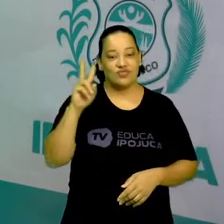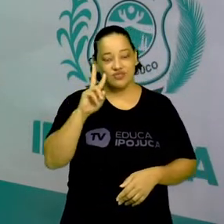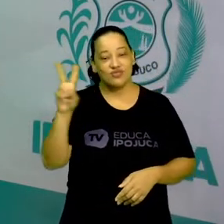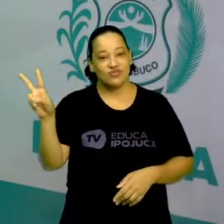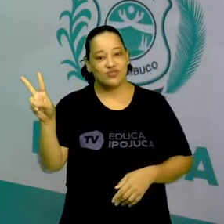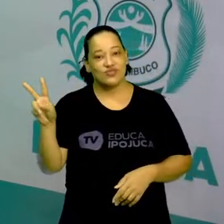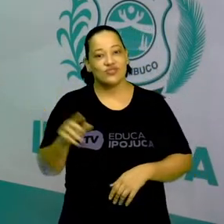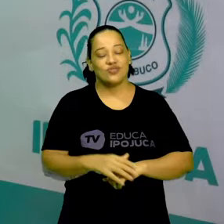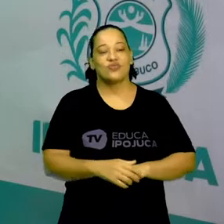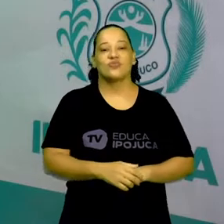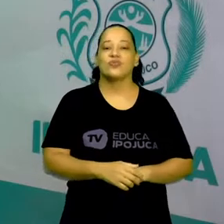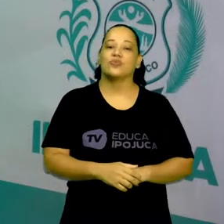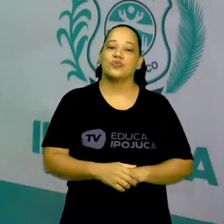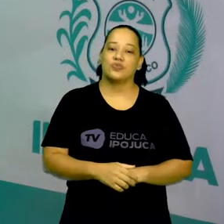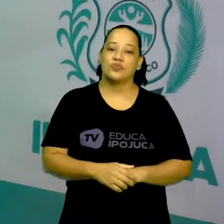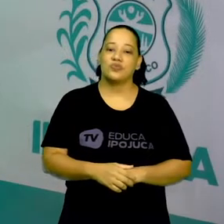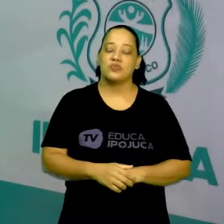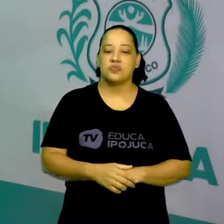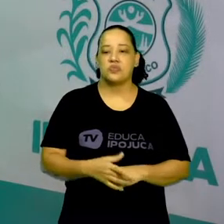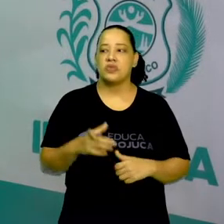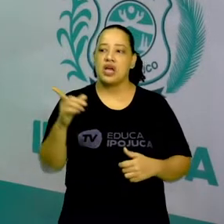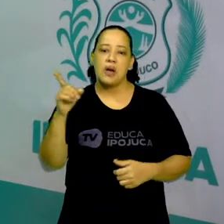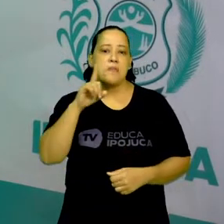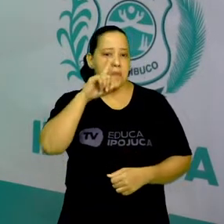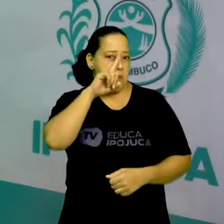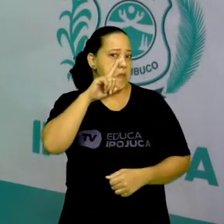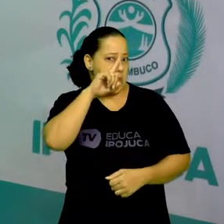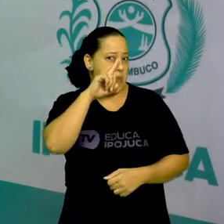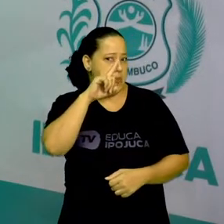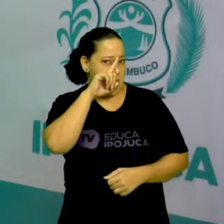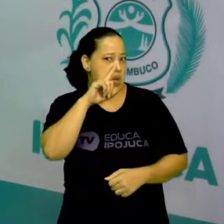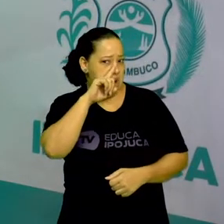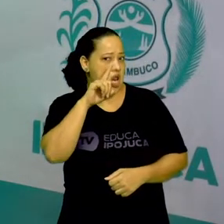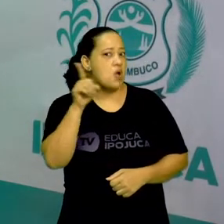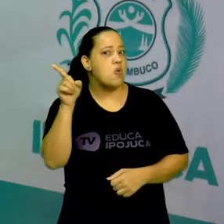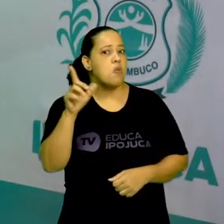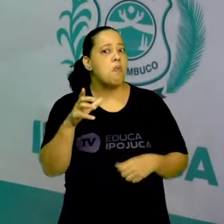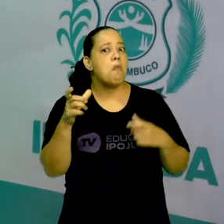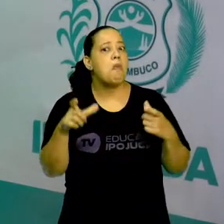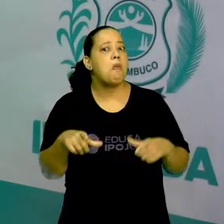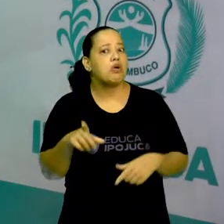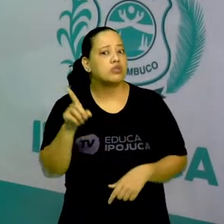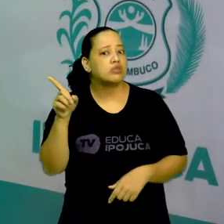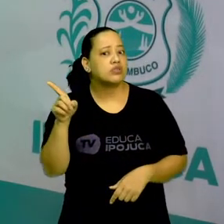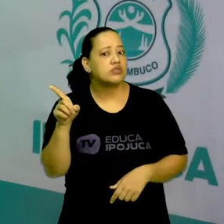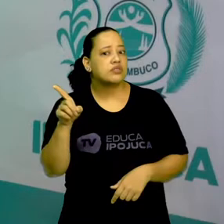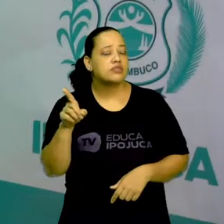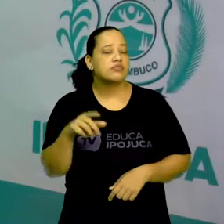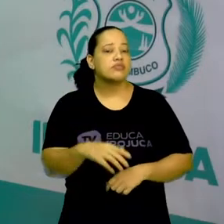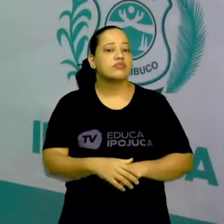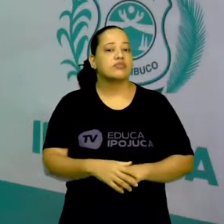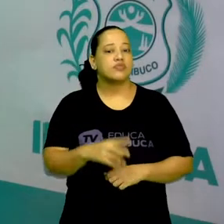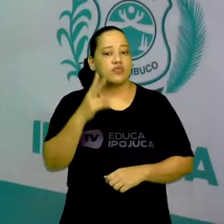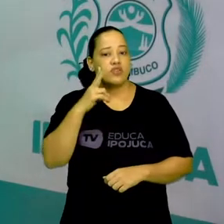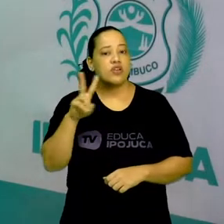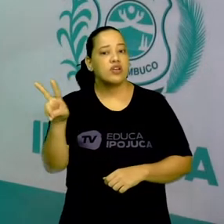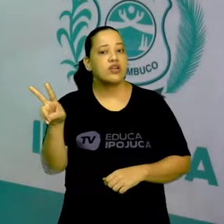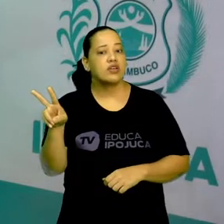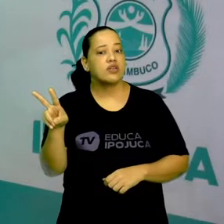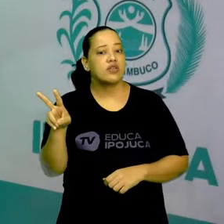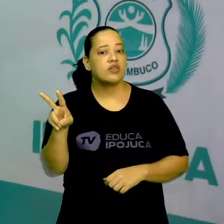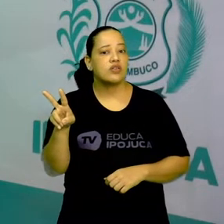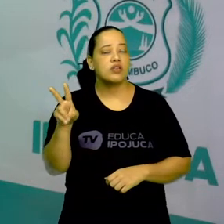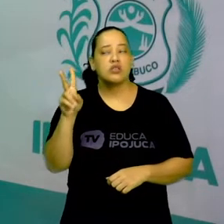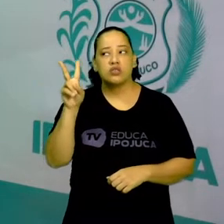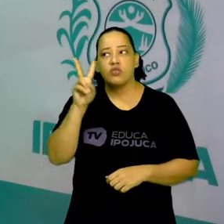vamos lá. Onde está o perigo? Diz a imagem aqui, ó. Então vamos